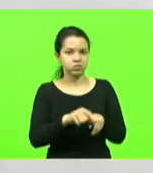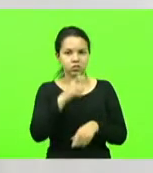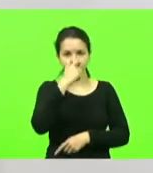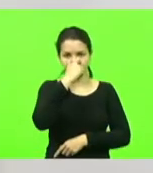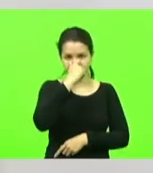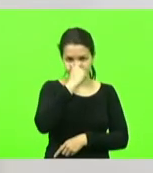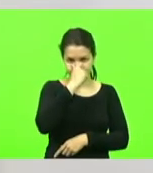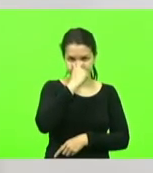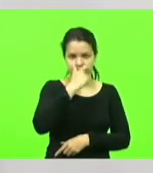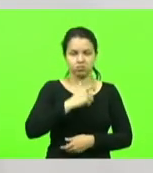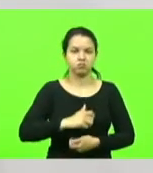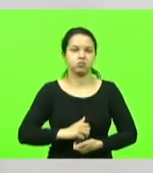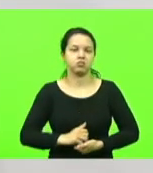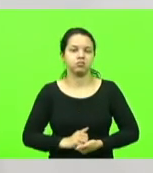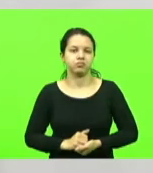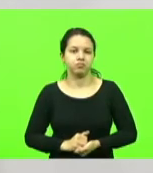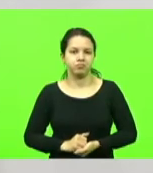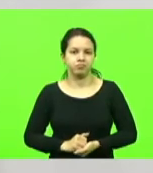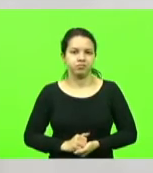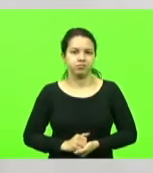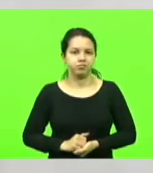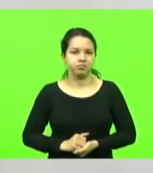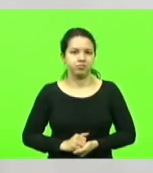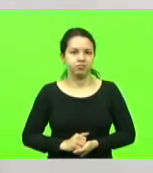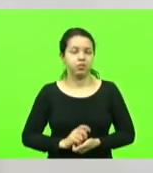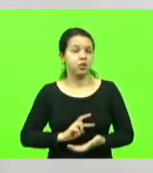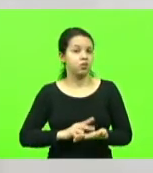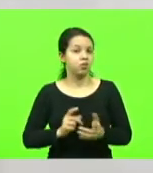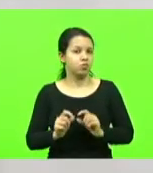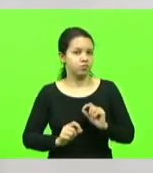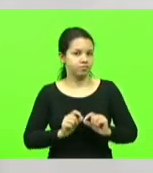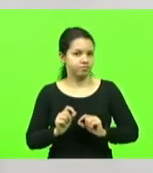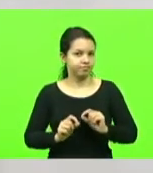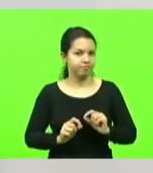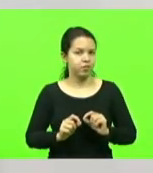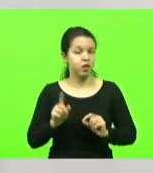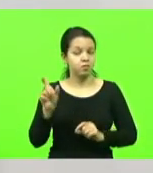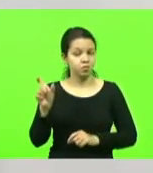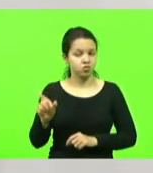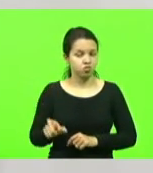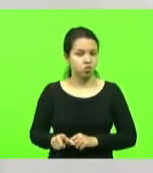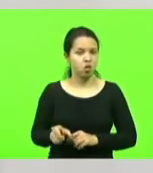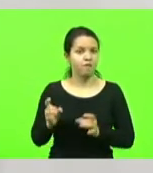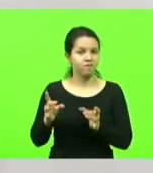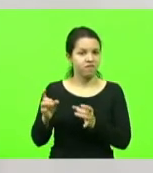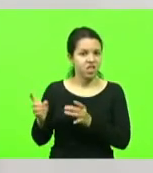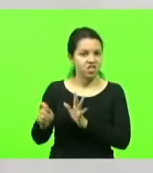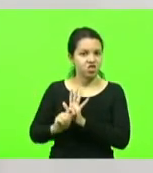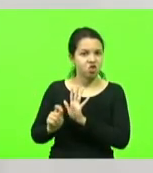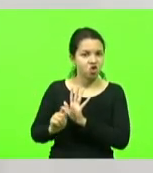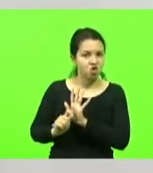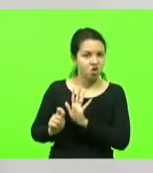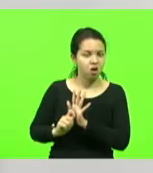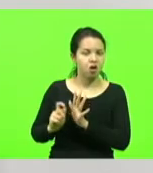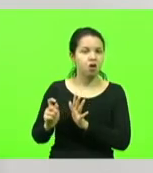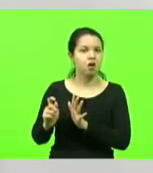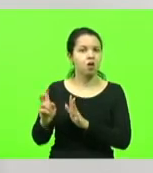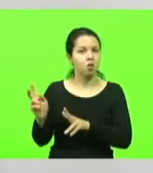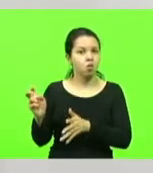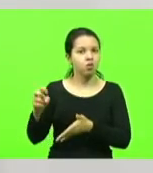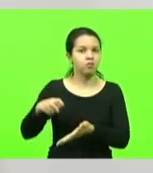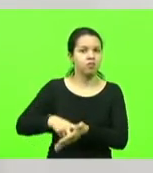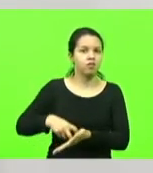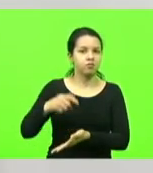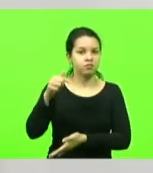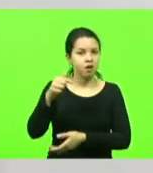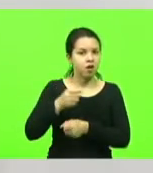ou seja, um traficante condenado a sete anos poderá cumprir apenas três anos e meio